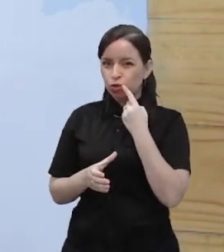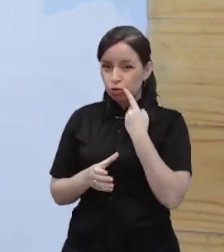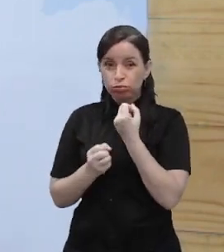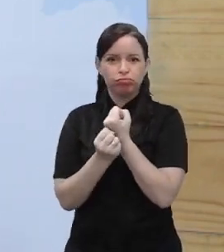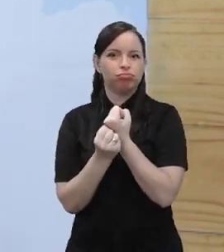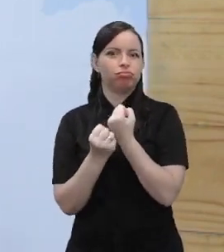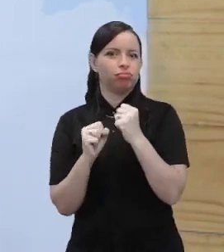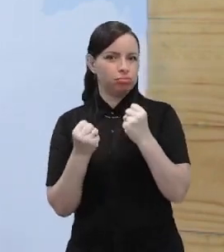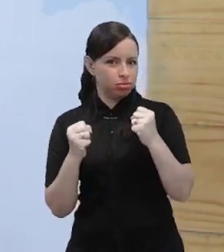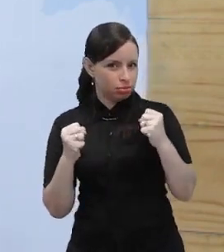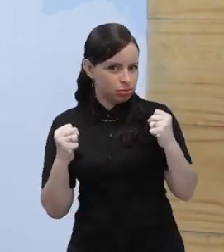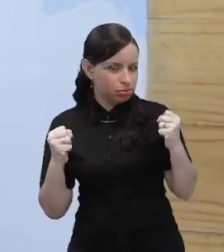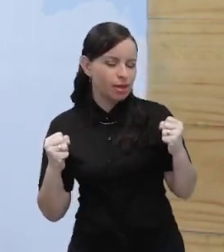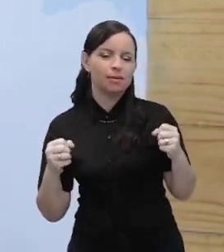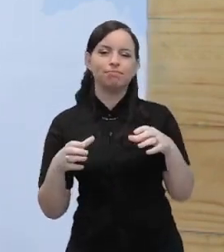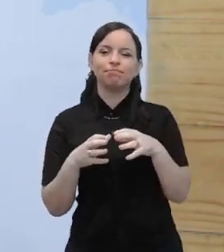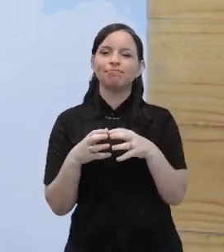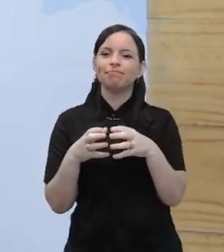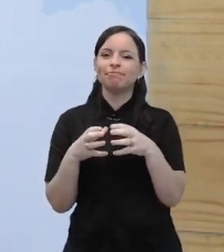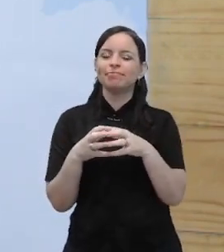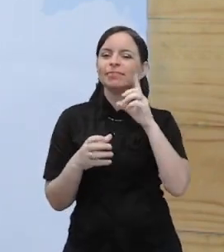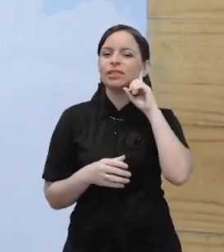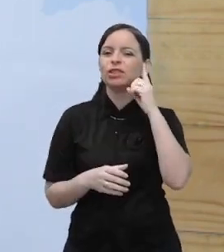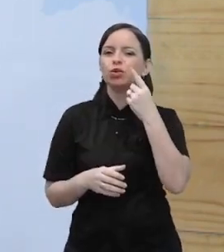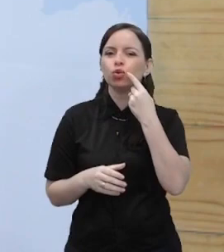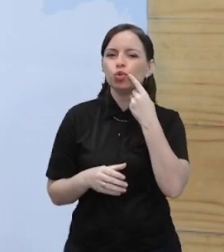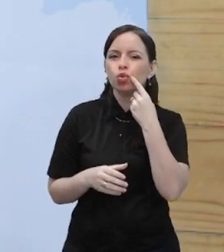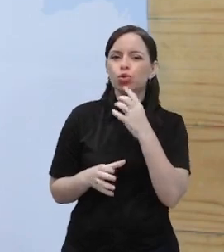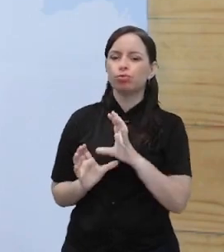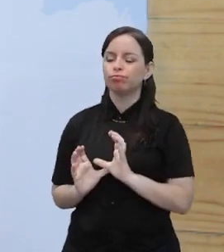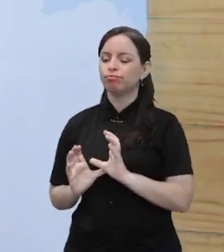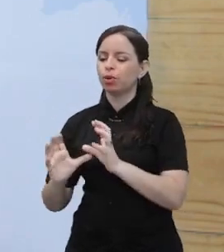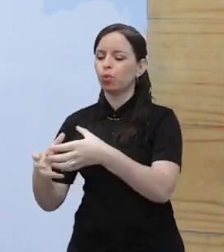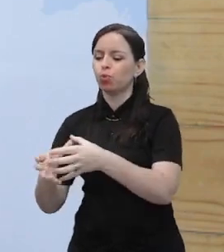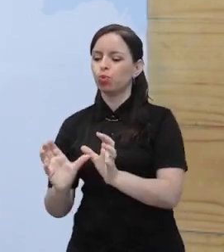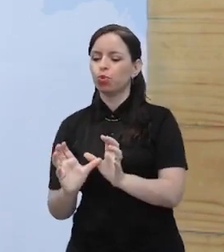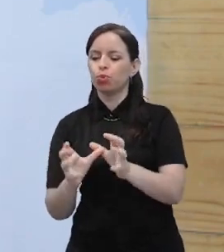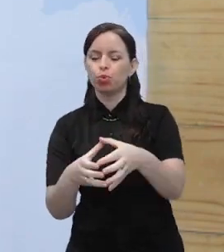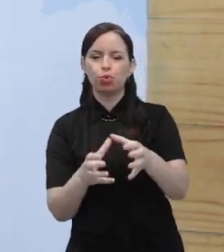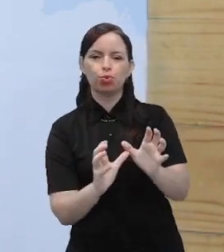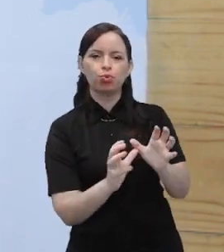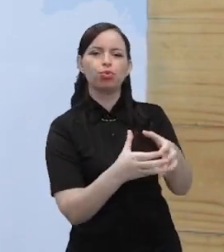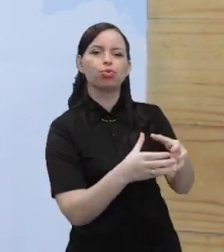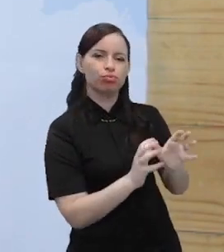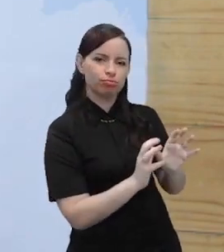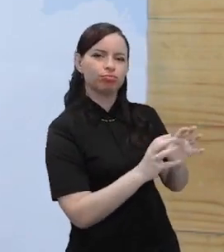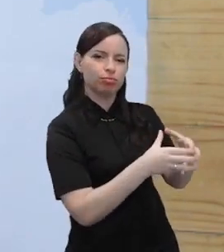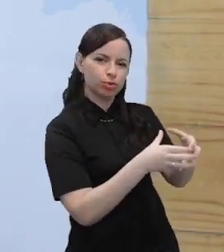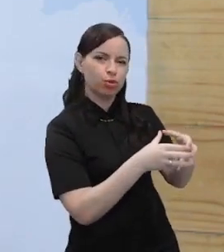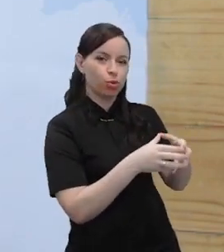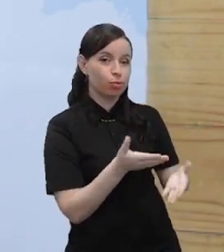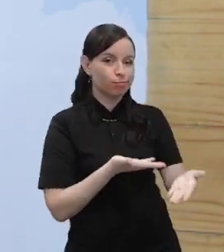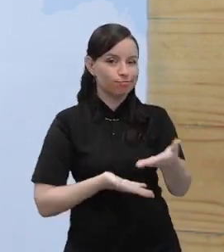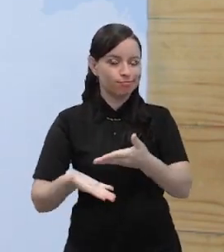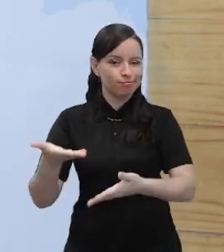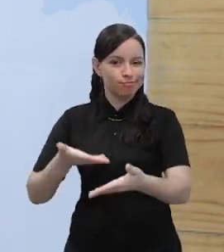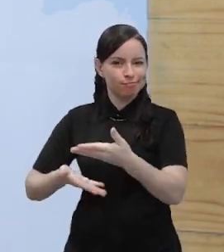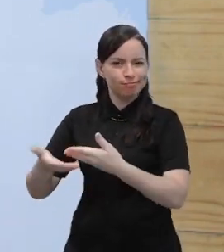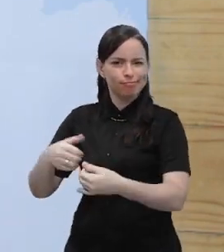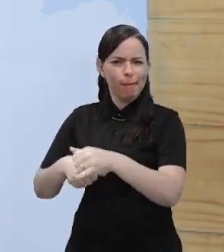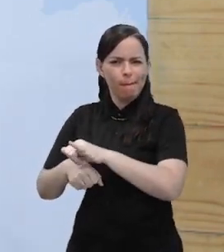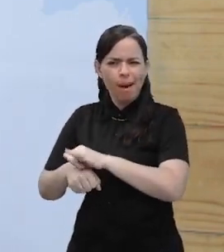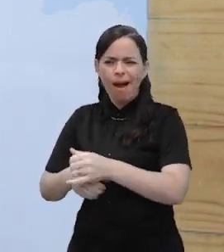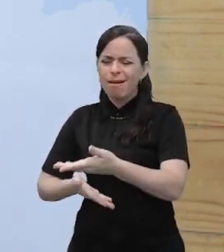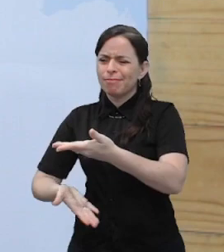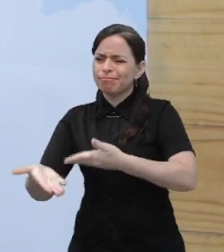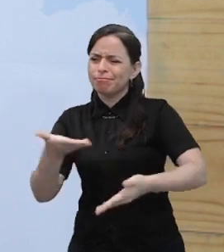acabam se subdividindo em pequenos grupos, ocupando diferentes partes da cidade, como praças, parques,